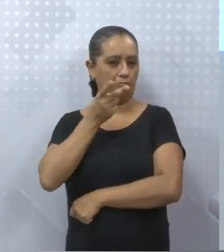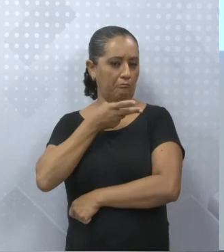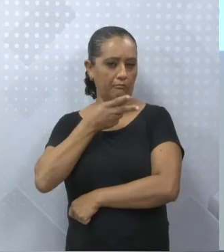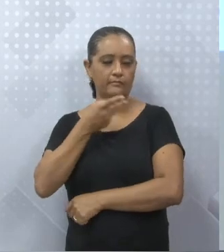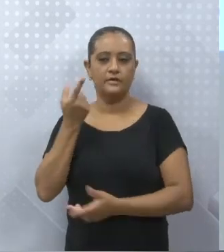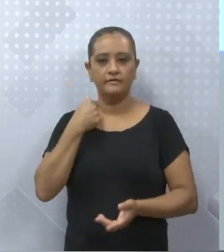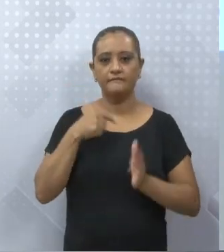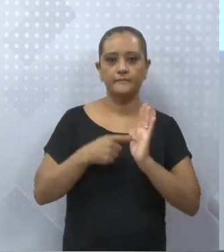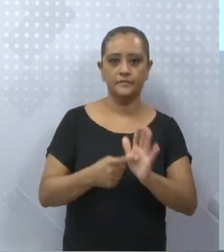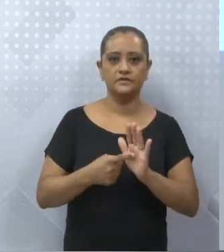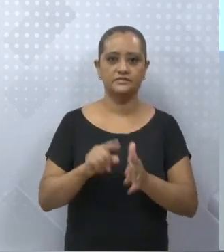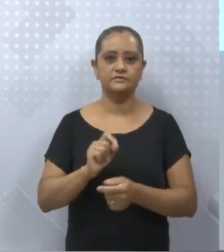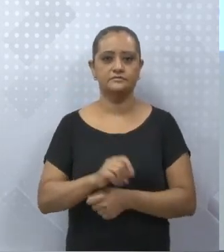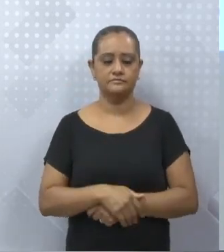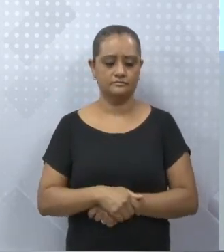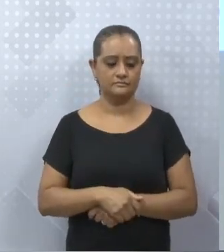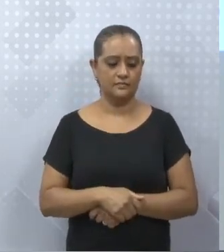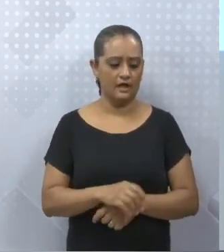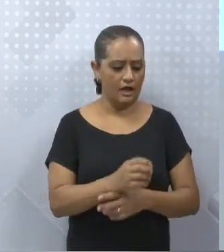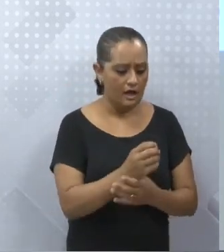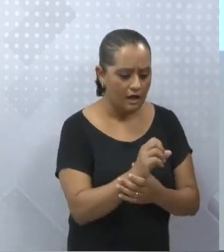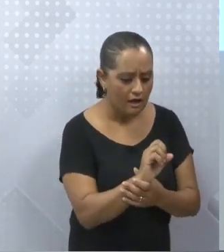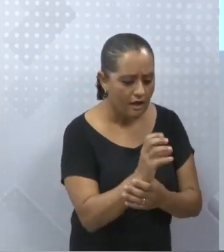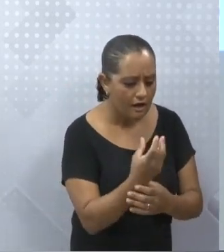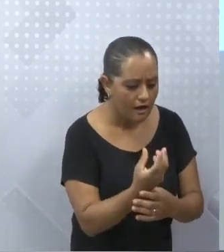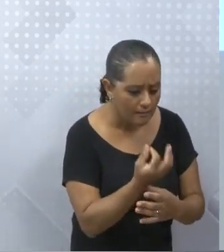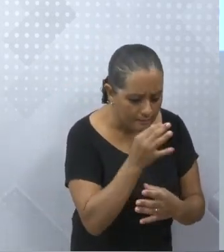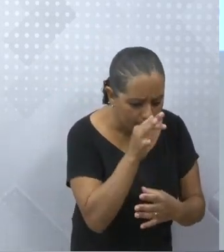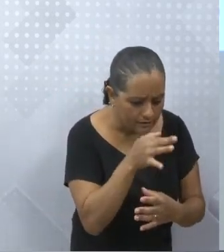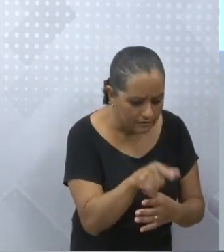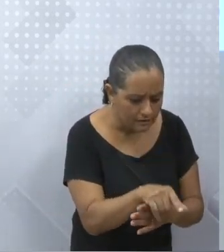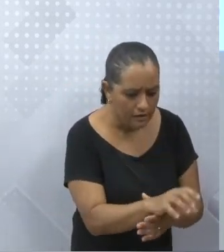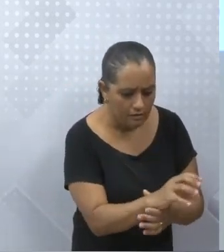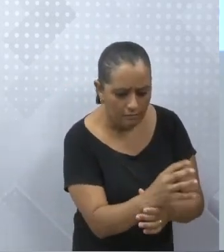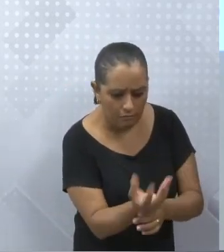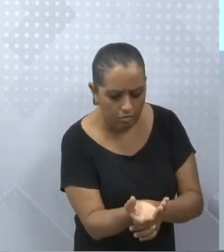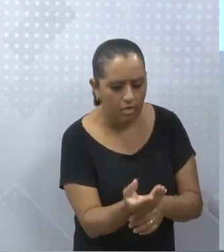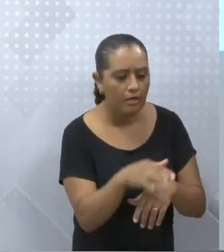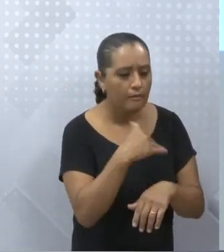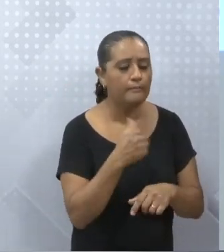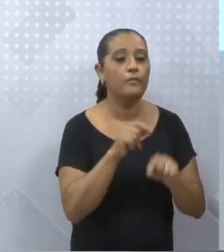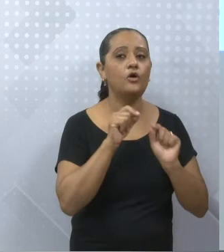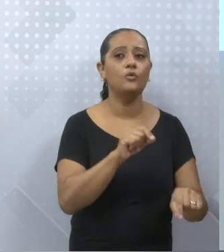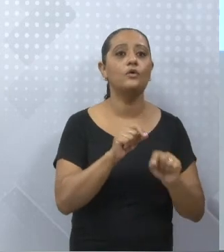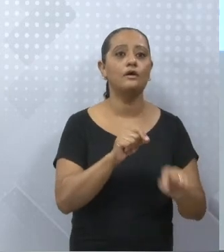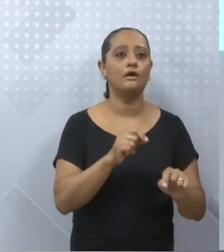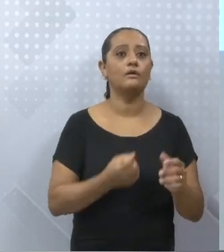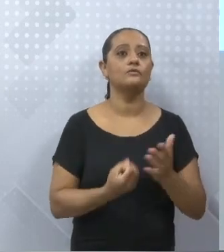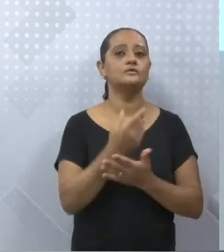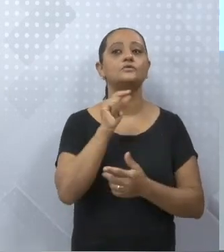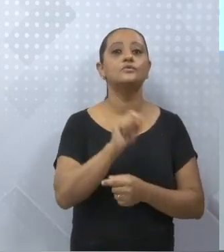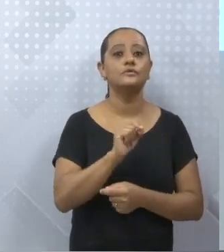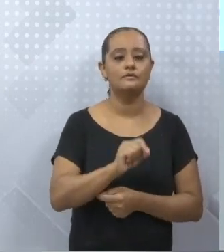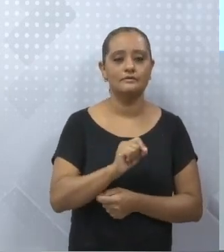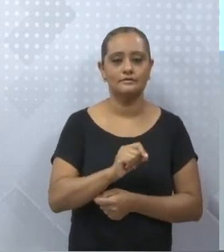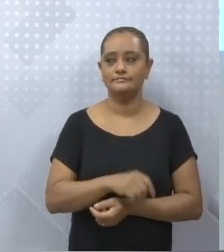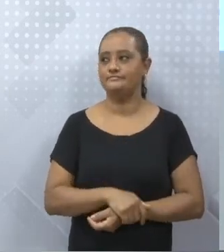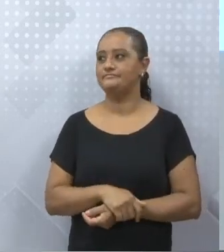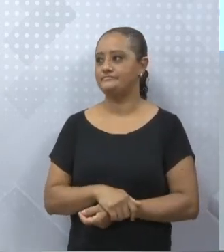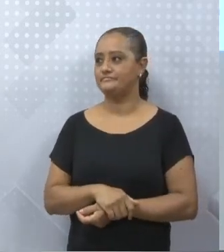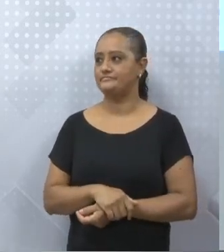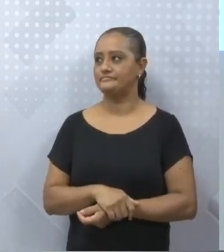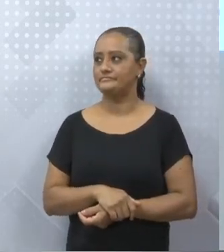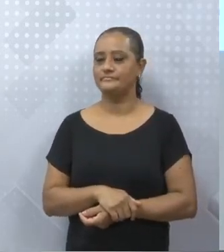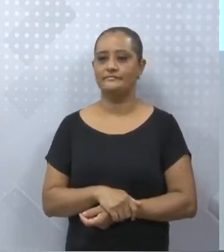disser, ela morreu de quê? Não é a mesma pergunta que eu faço quando digo, eu gostei, gostei de quê? Não. Porque